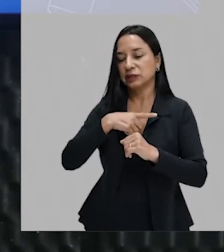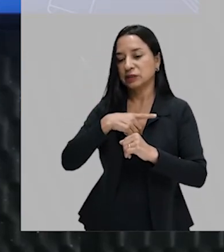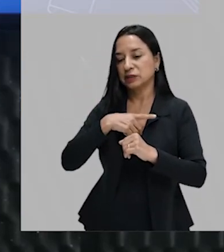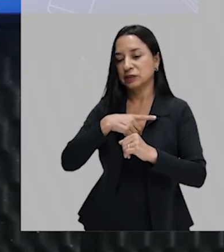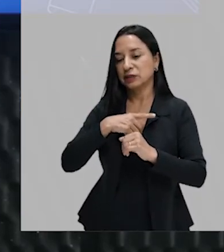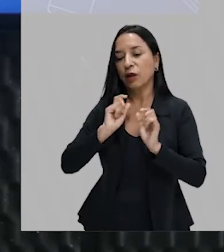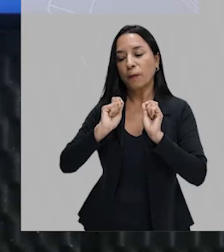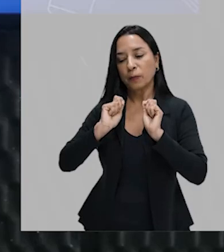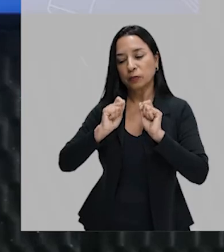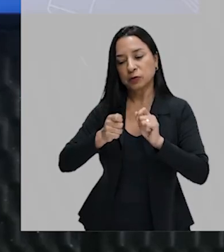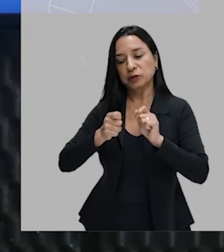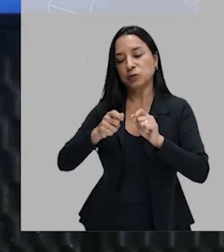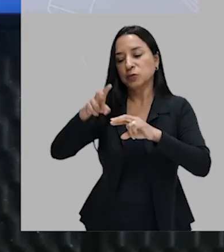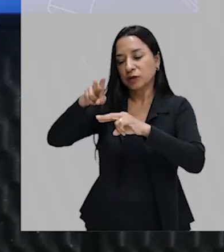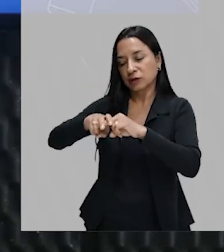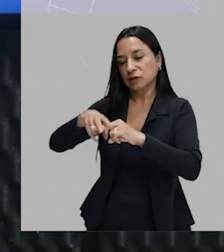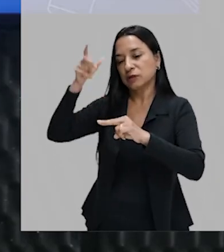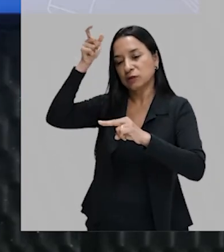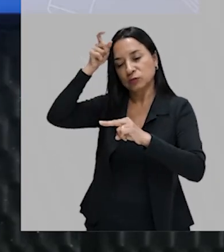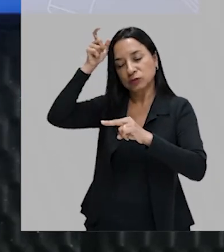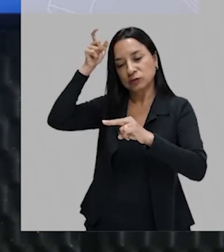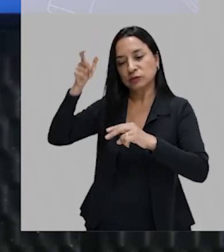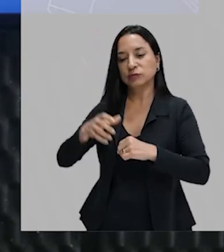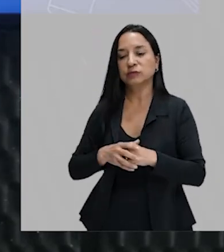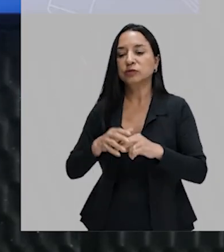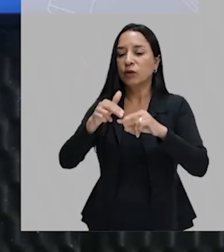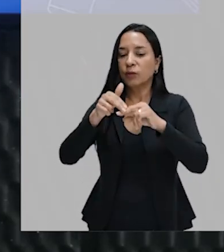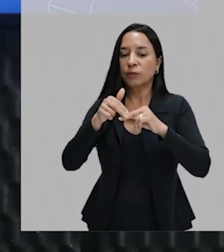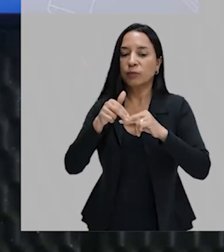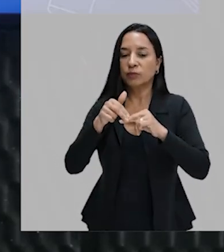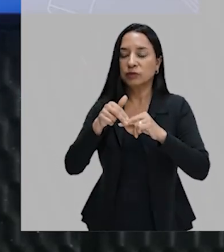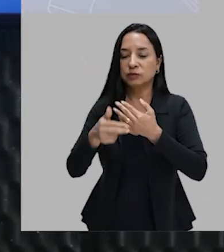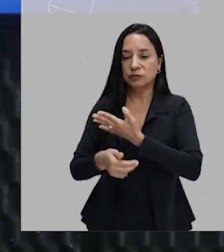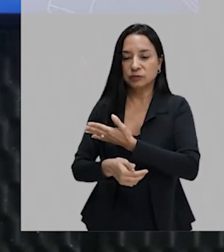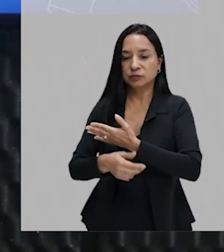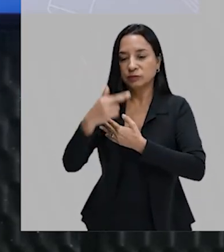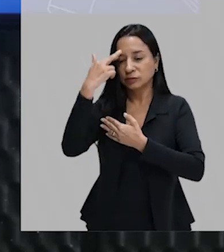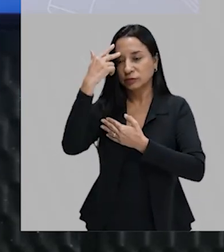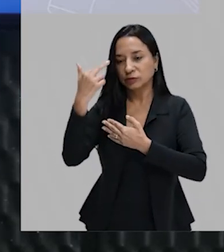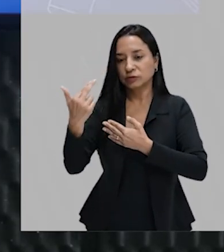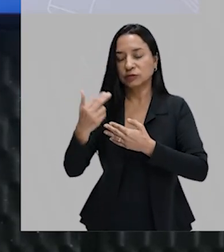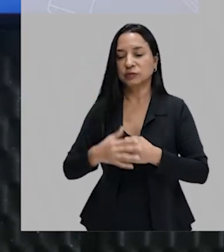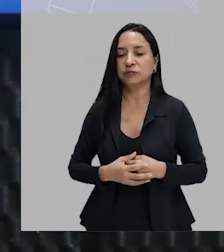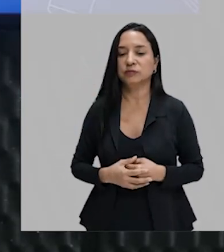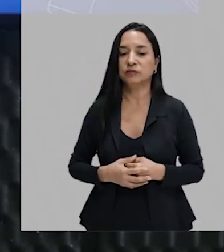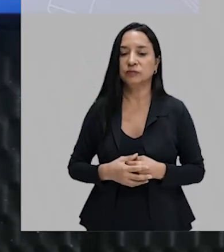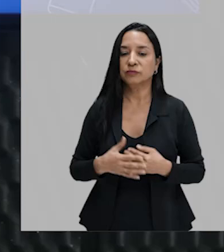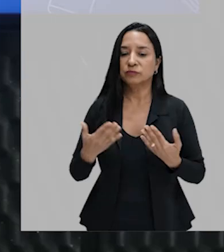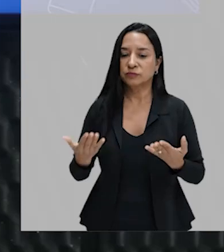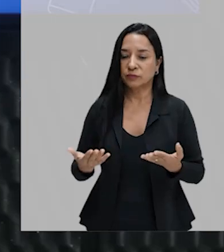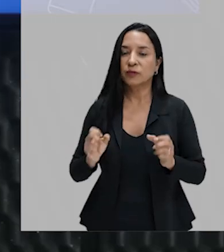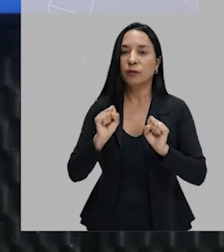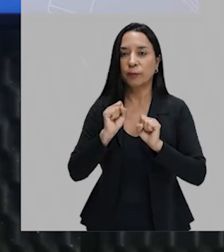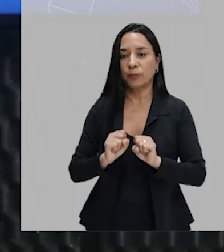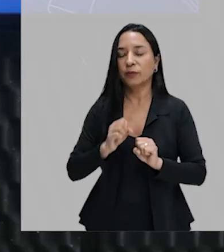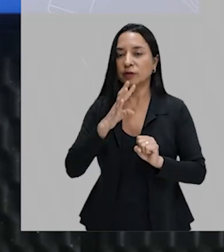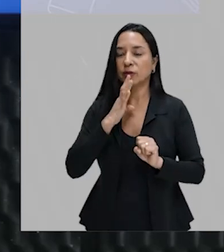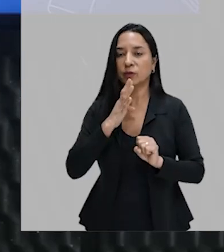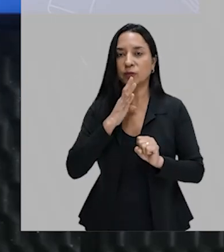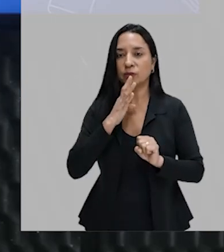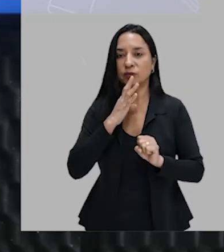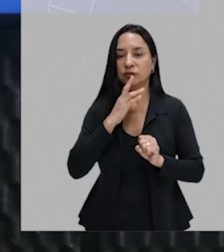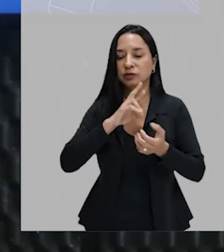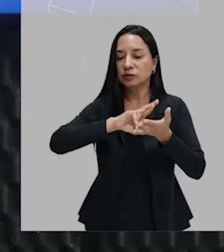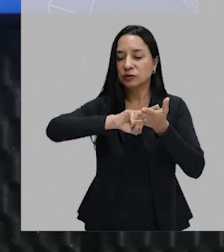cadeira do diabo, a poltrona do diabo. Por isso, essa história. Está certo? Então, vocês podem conhecer